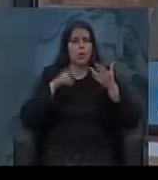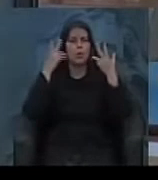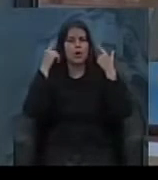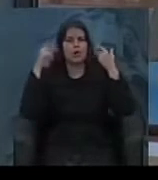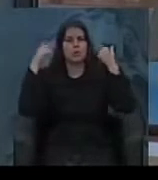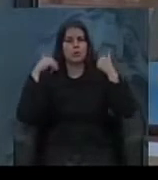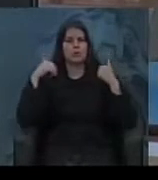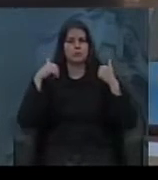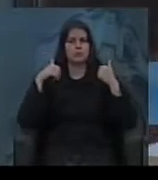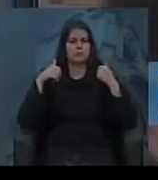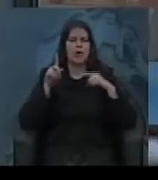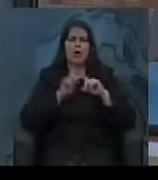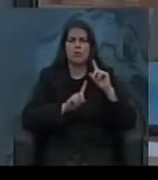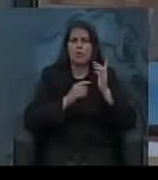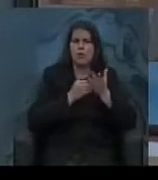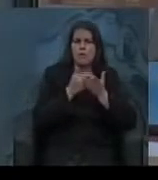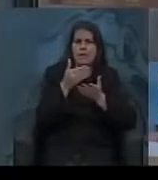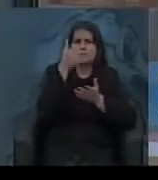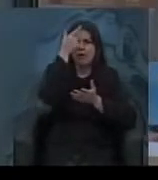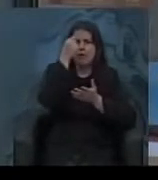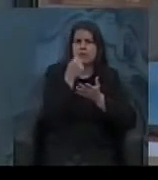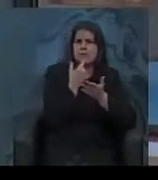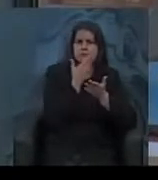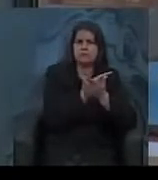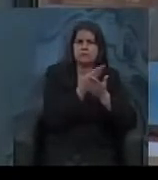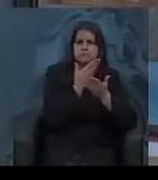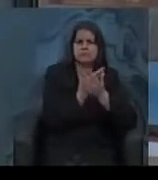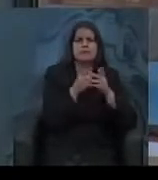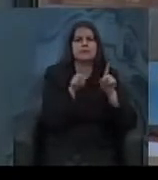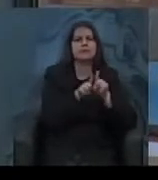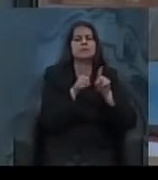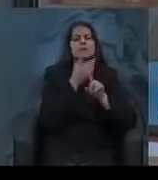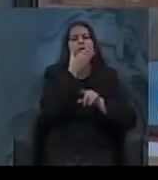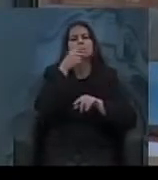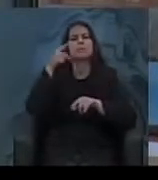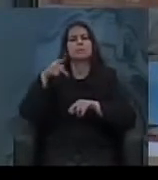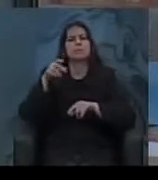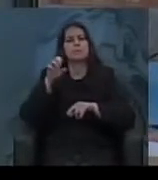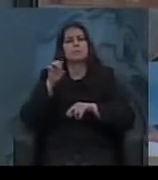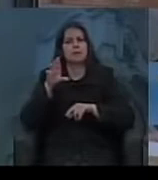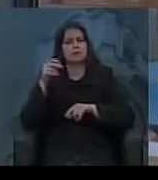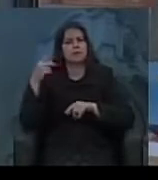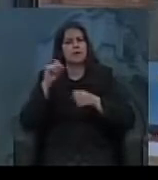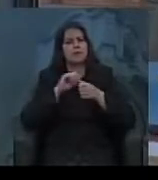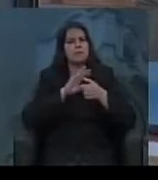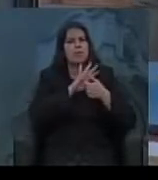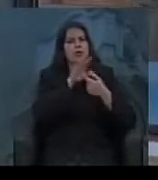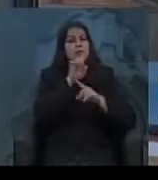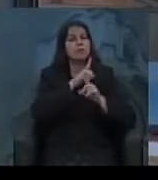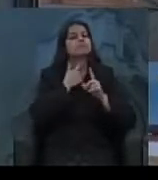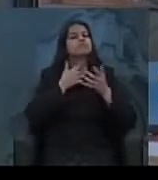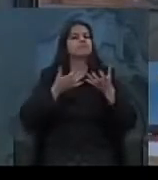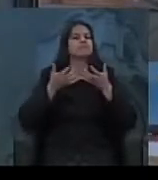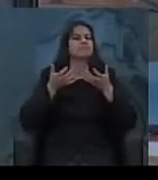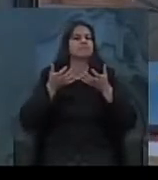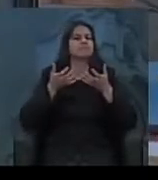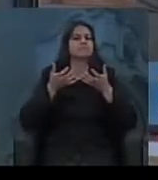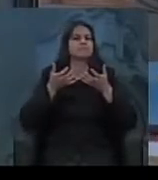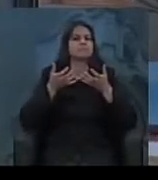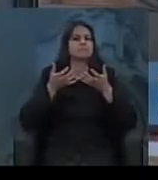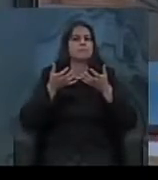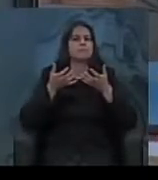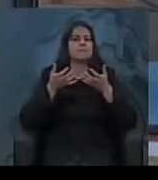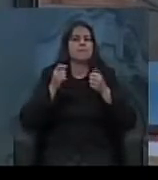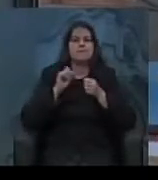vez mais trabalhos no meio acadêmico, inclusive até do professor Pedro Fonseca, que trazem a questão da intencionalidade, ou seja, a